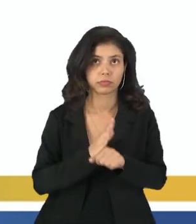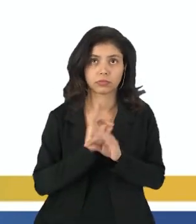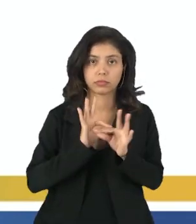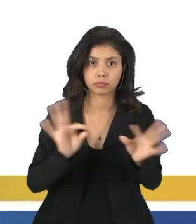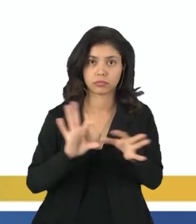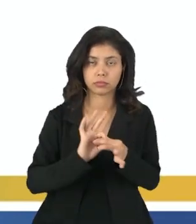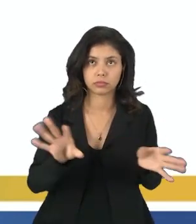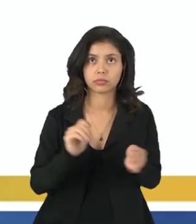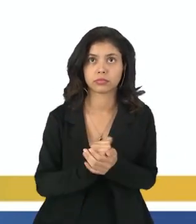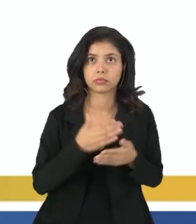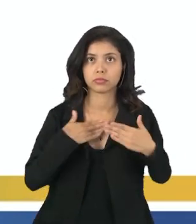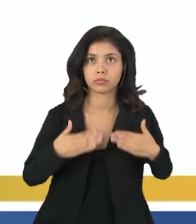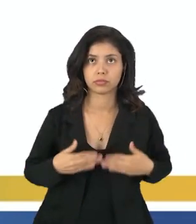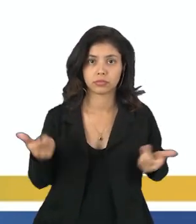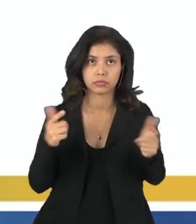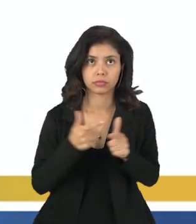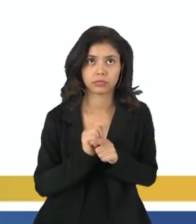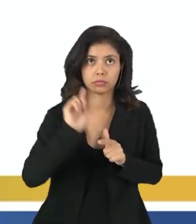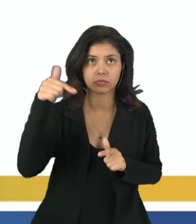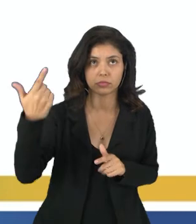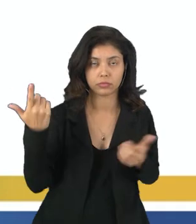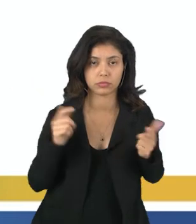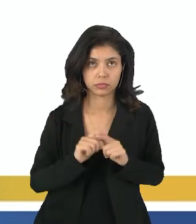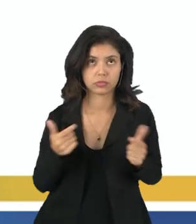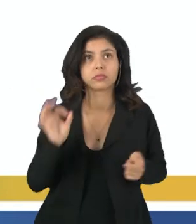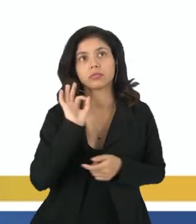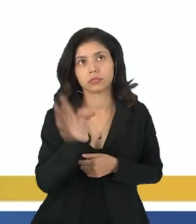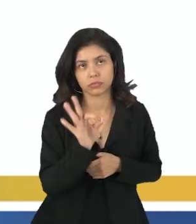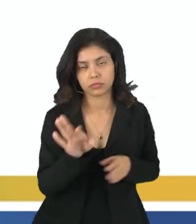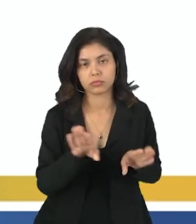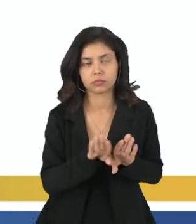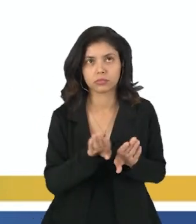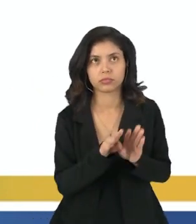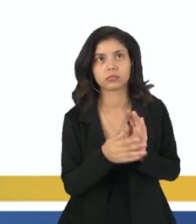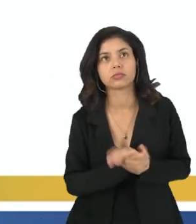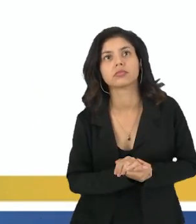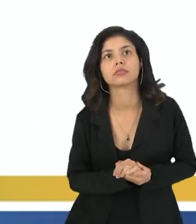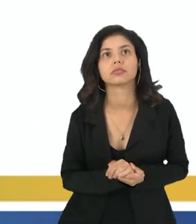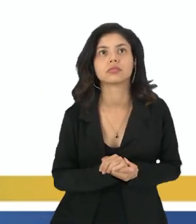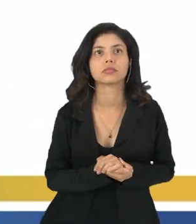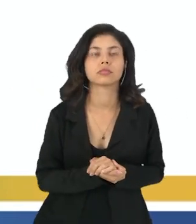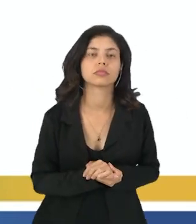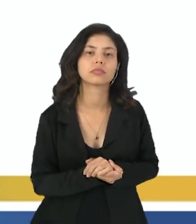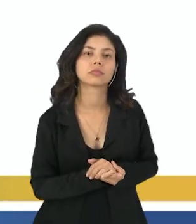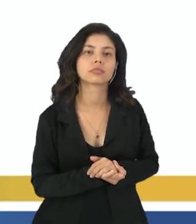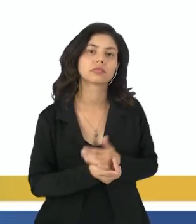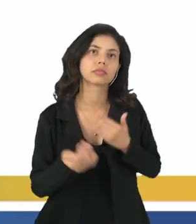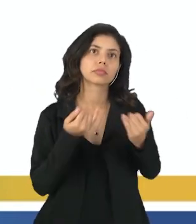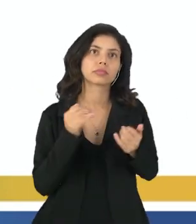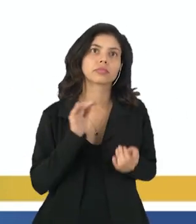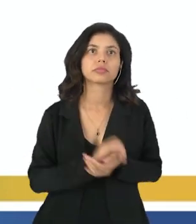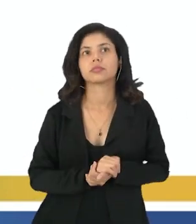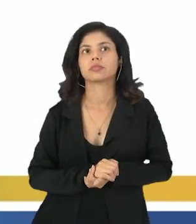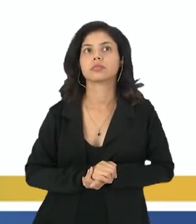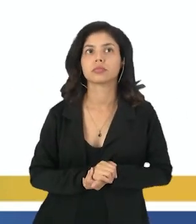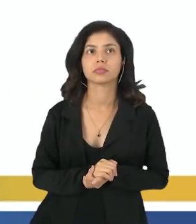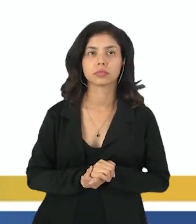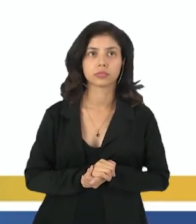passa espontaneamente em um corpo de menor temperatura para outro, né? Está certo também, né? Era o segundo enunciado de um lado.